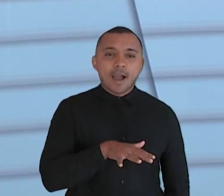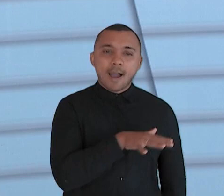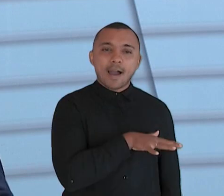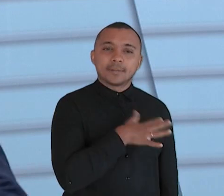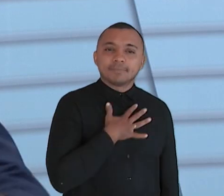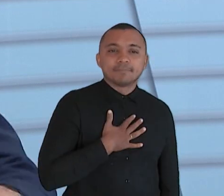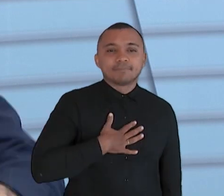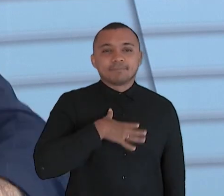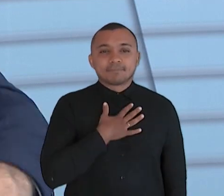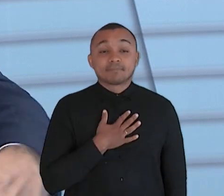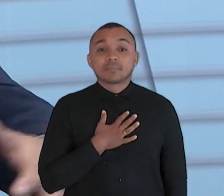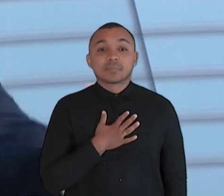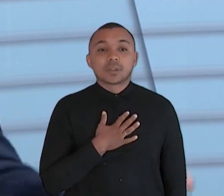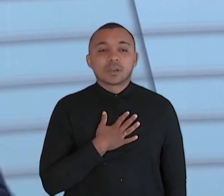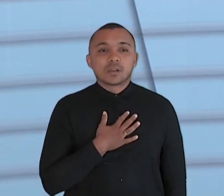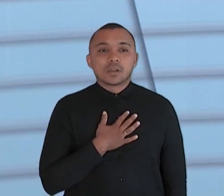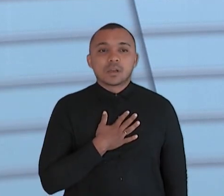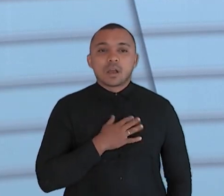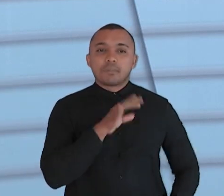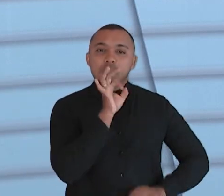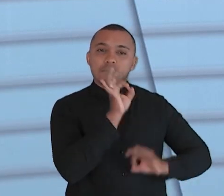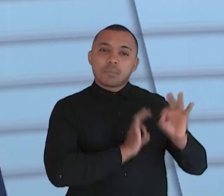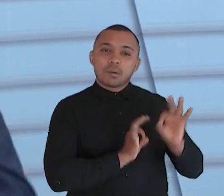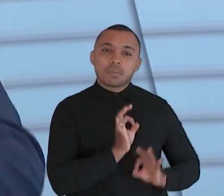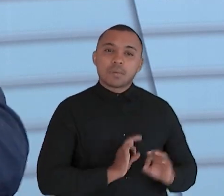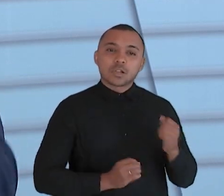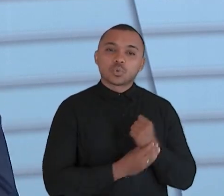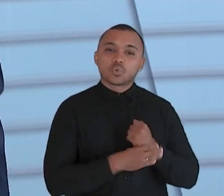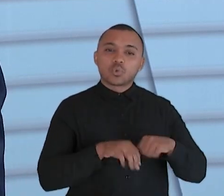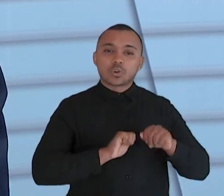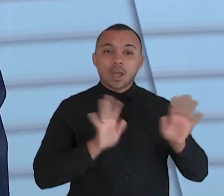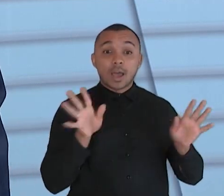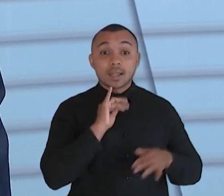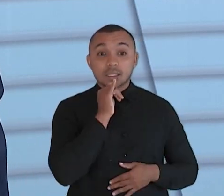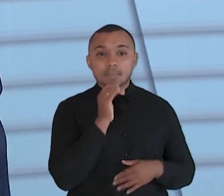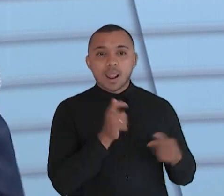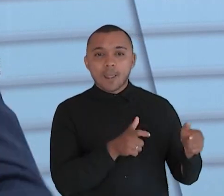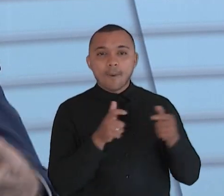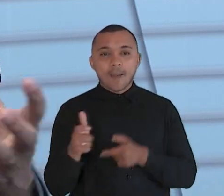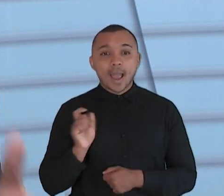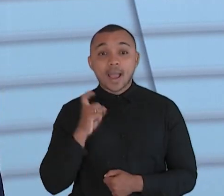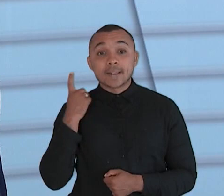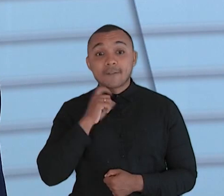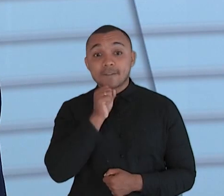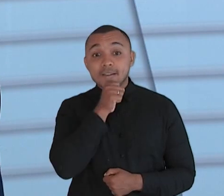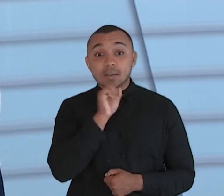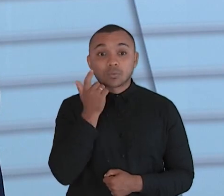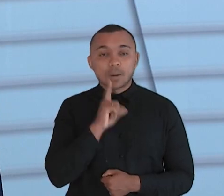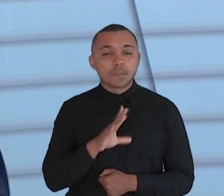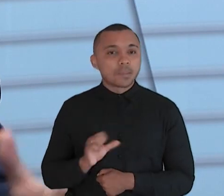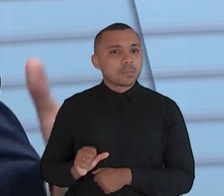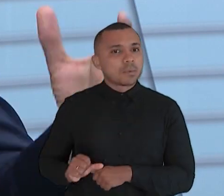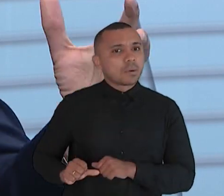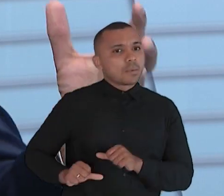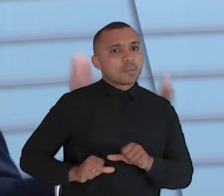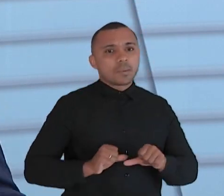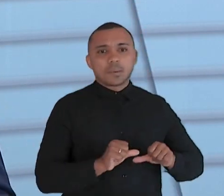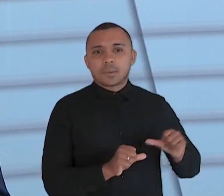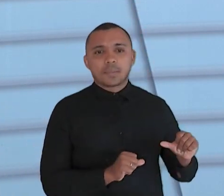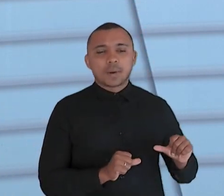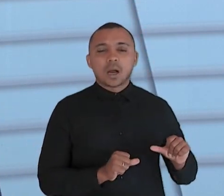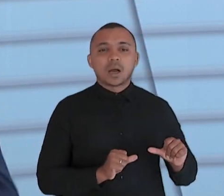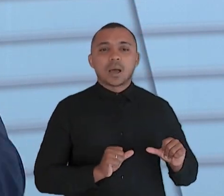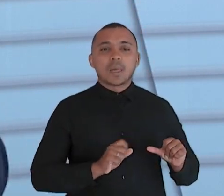ser requalificada terrenos baldios serem transformados em uma em uma